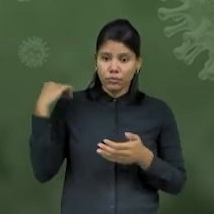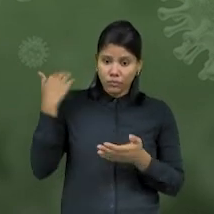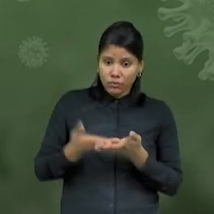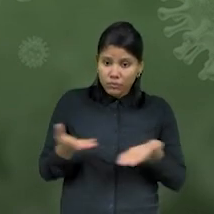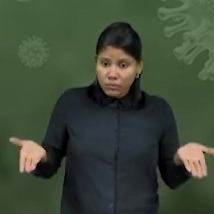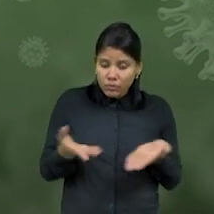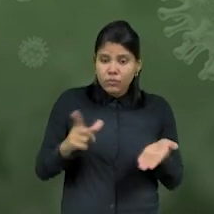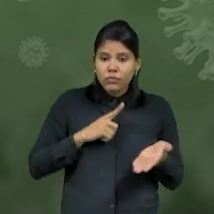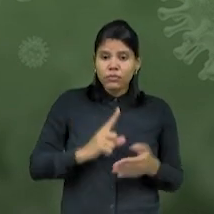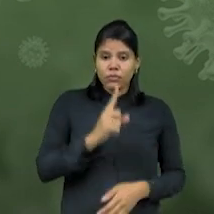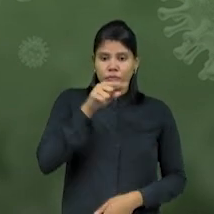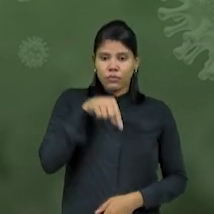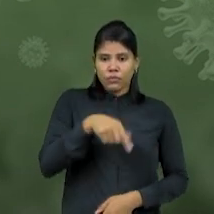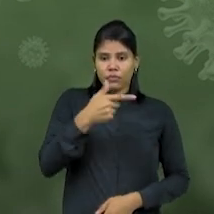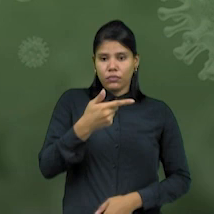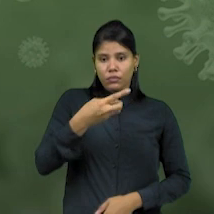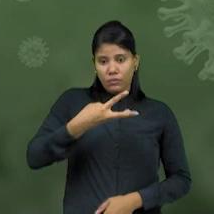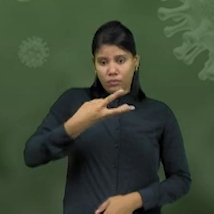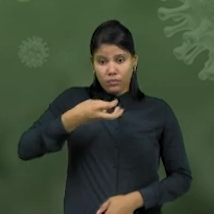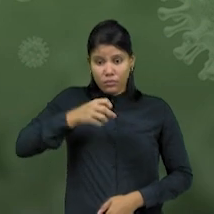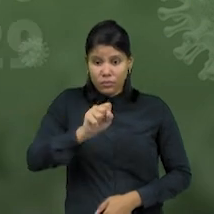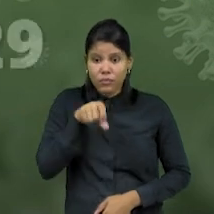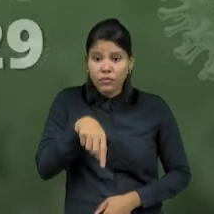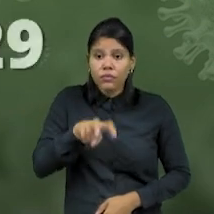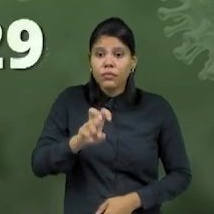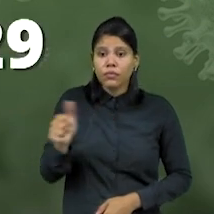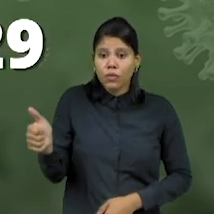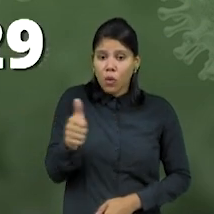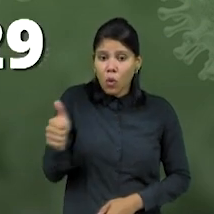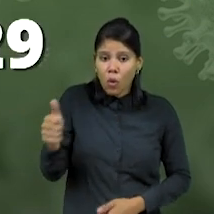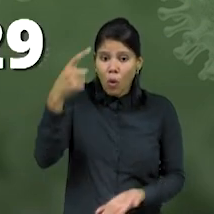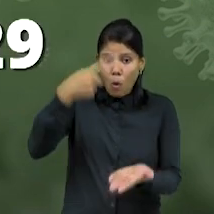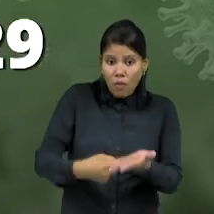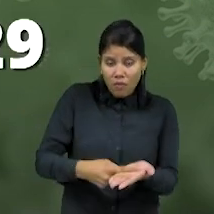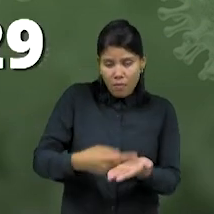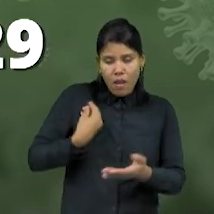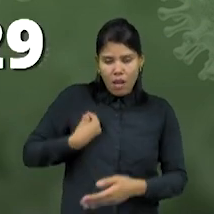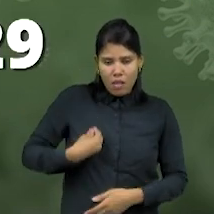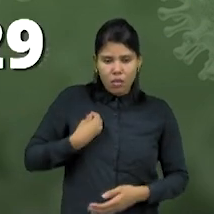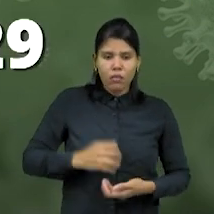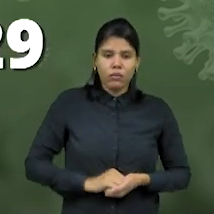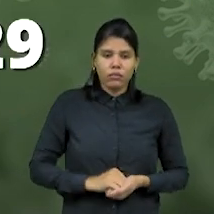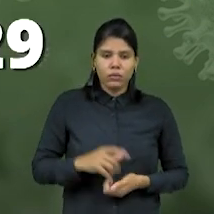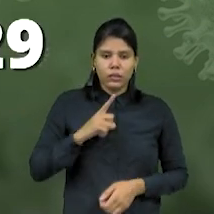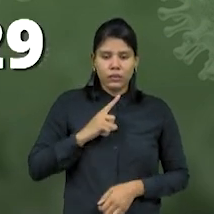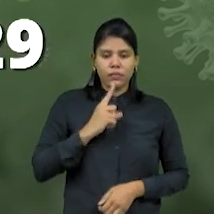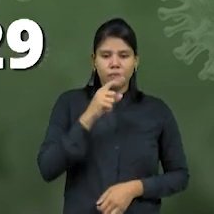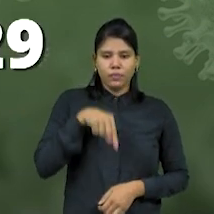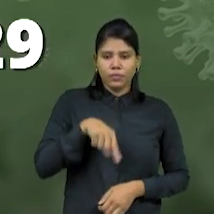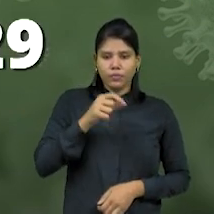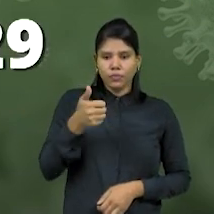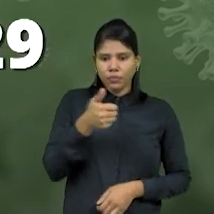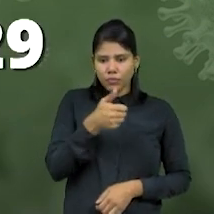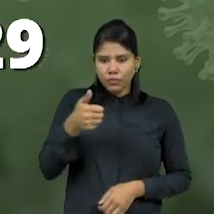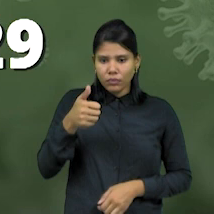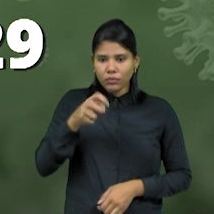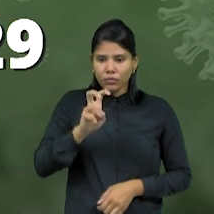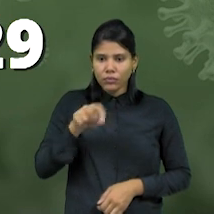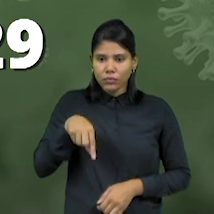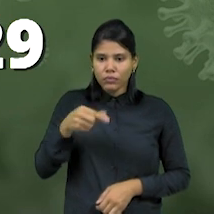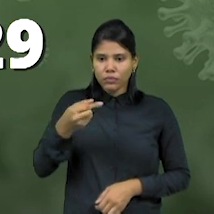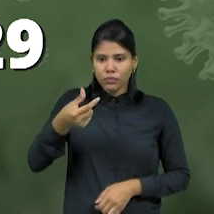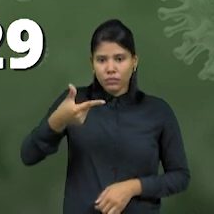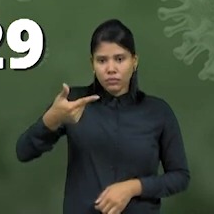.511 casos confirmados no Estado e 1.115.729 pessoas